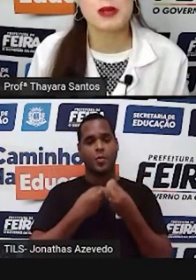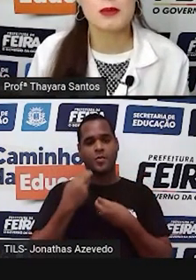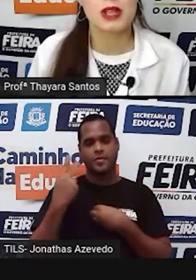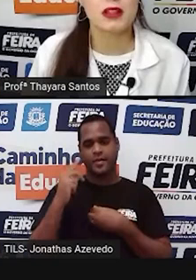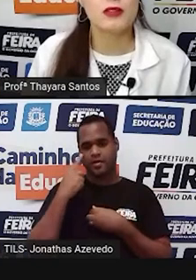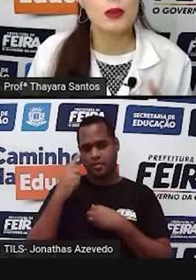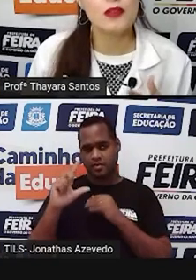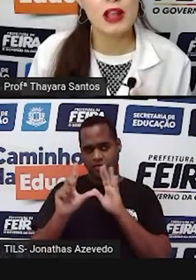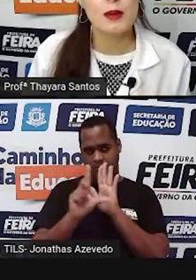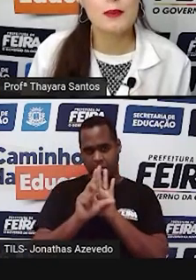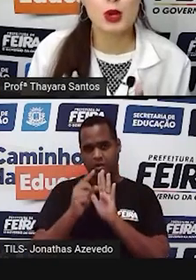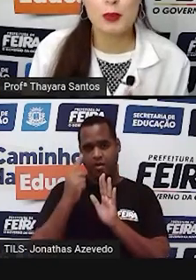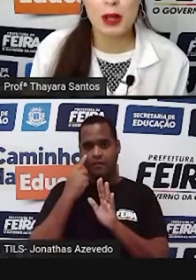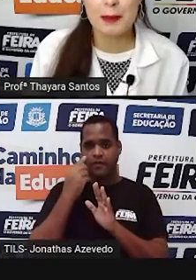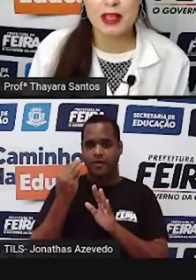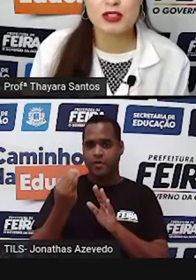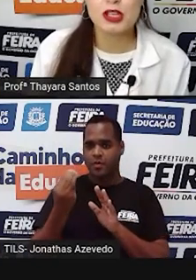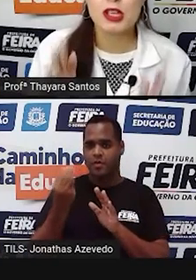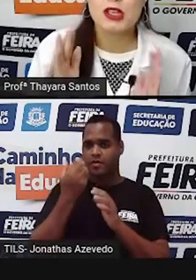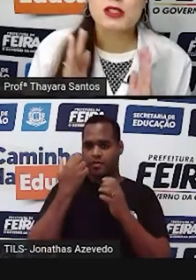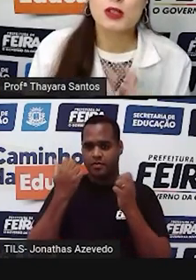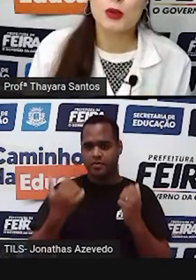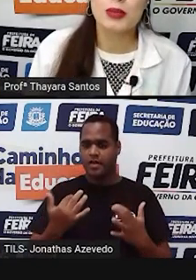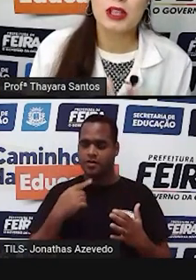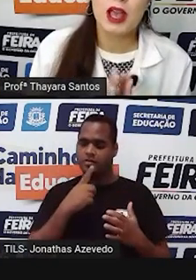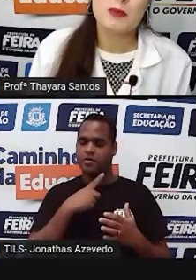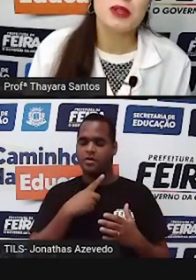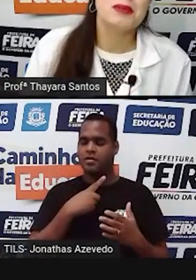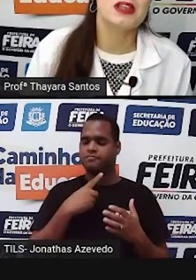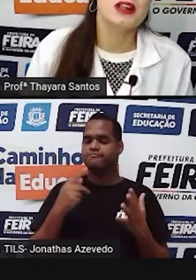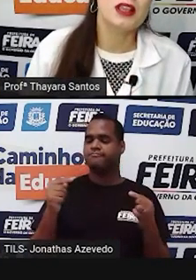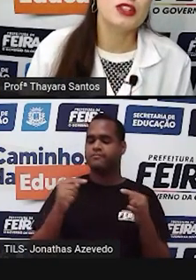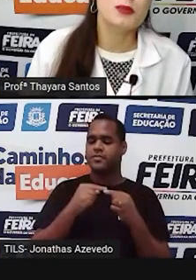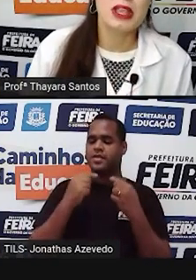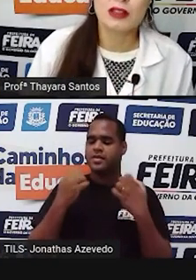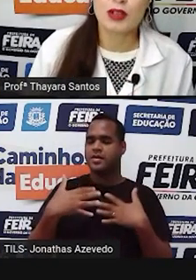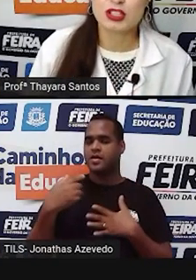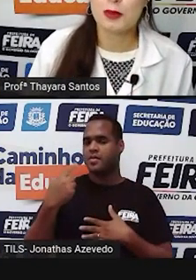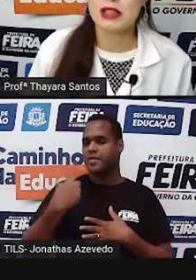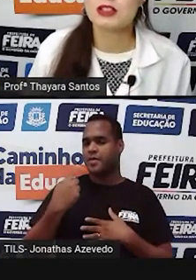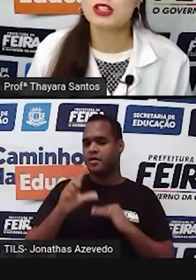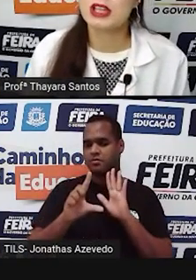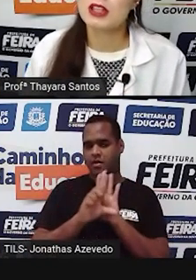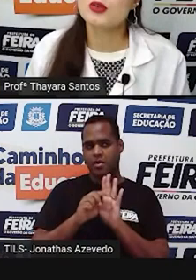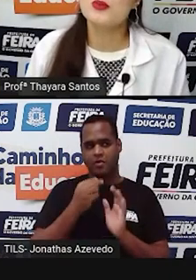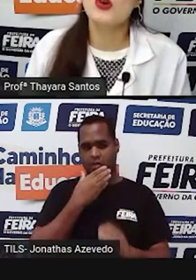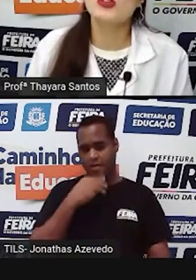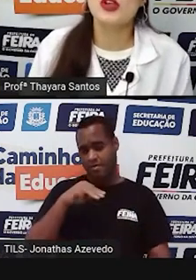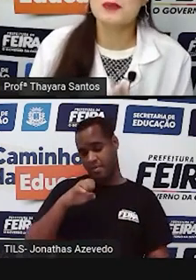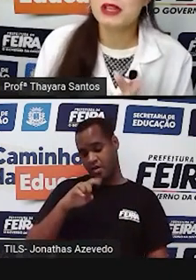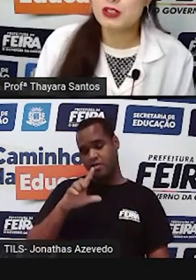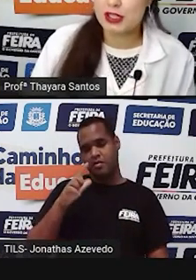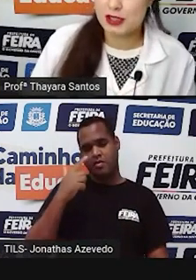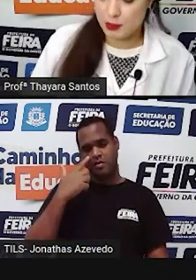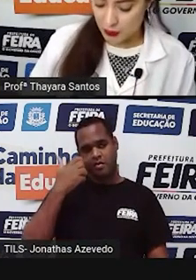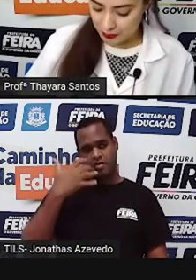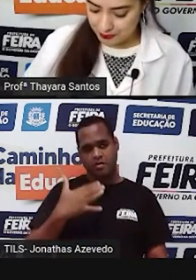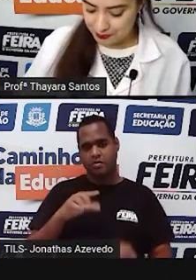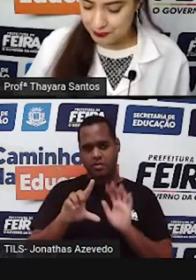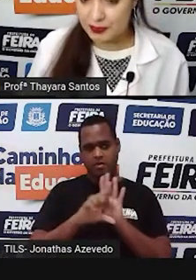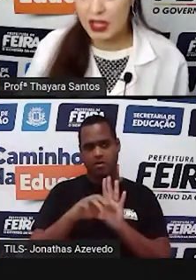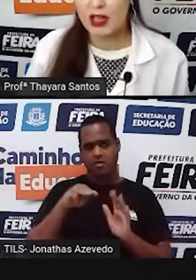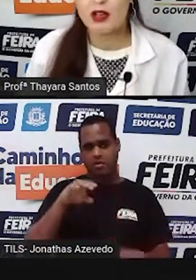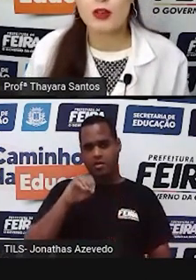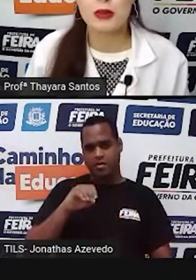fez esse experimento, vamos falar propriamente sobre a primeira lei de Mendel, que é chamada de lei do monohibridismo.